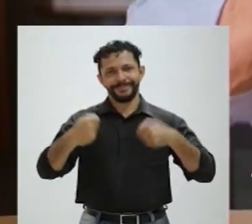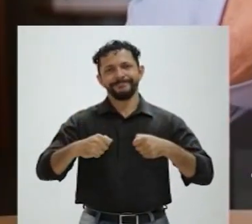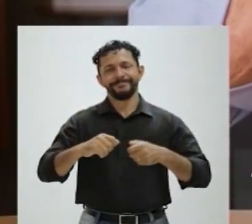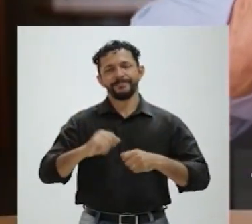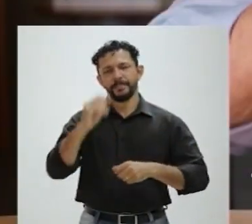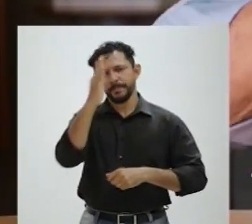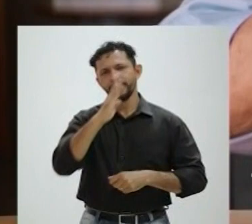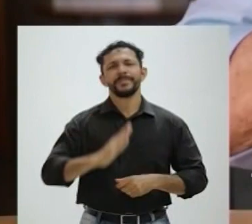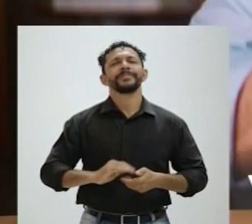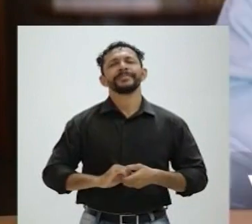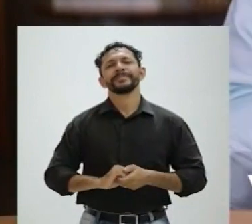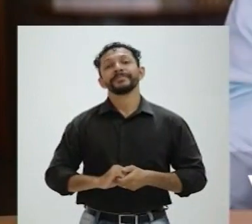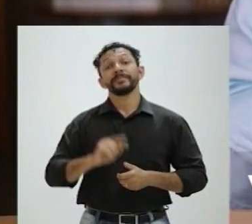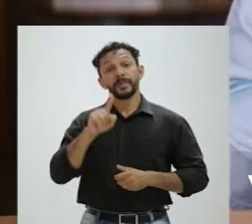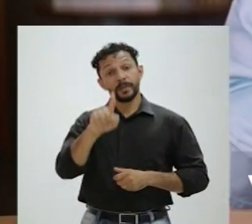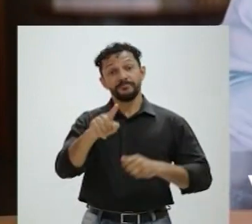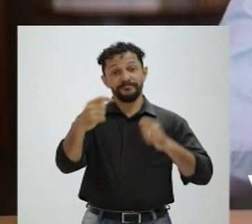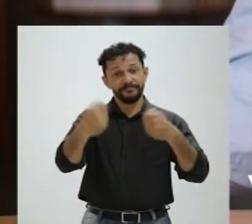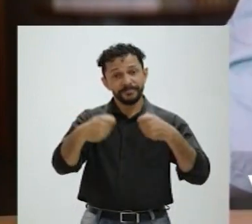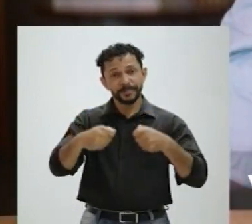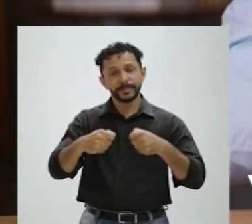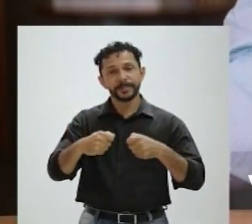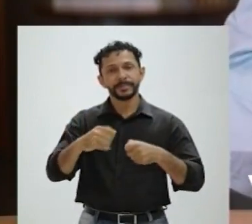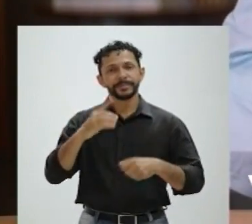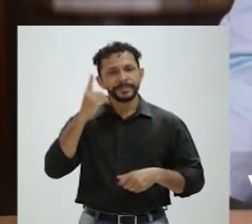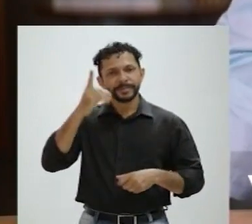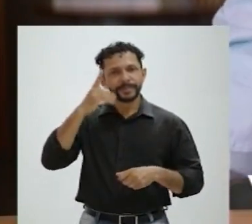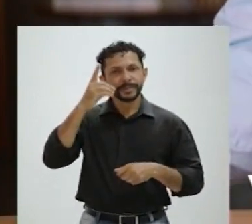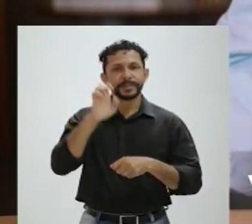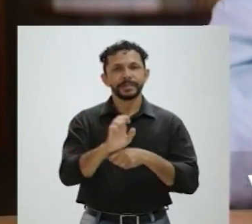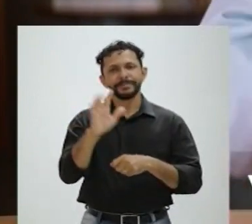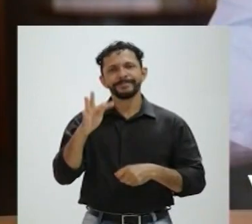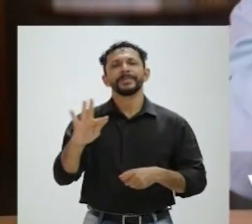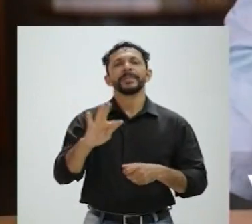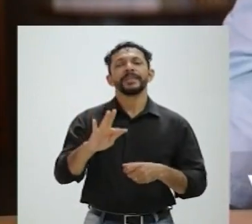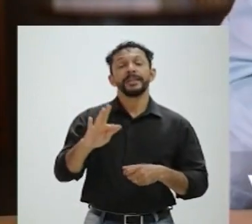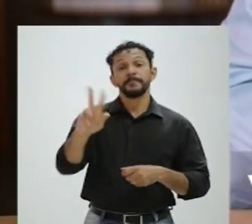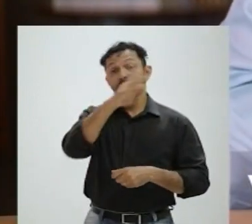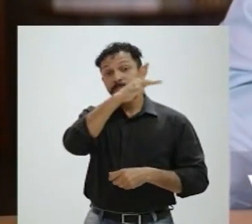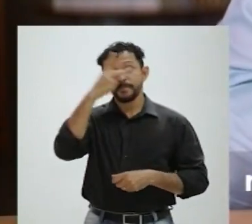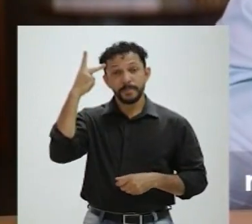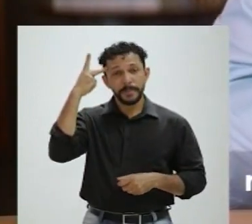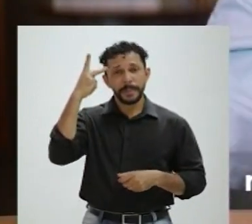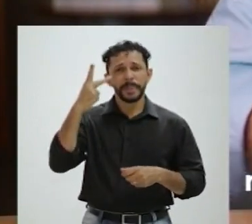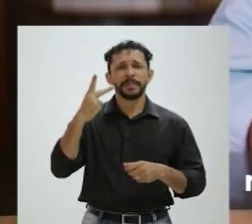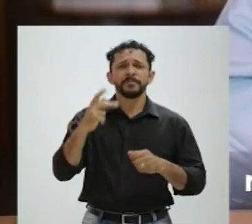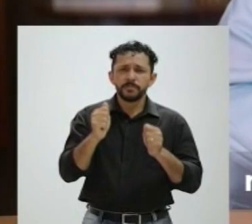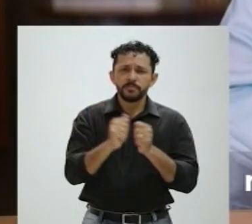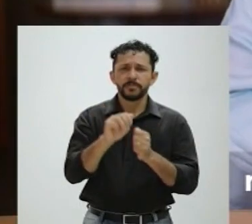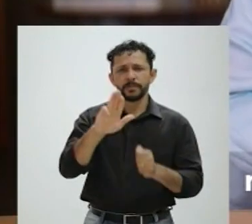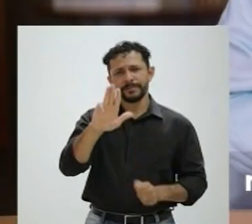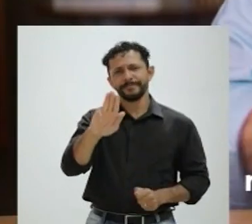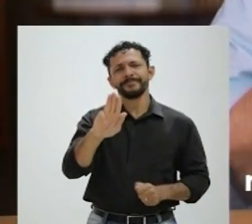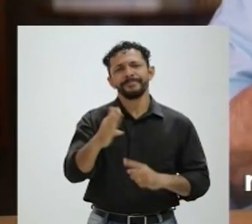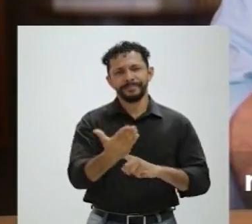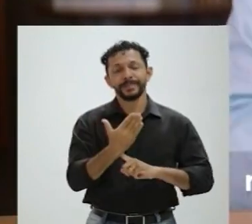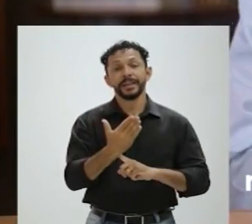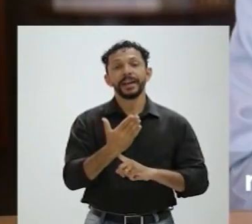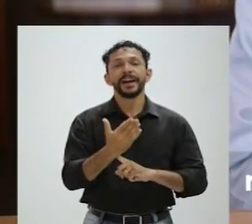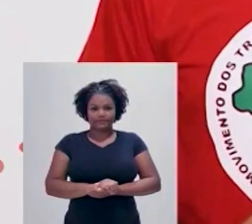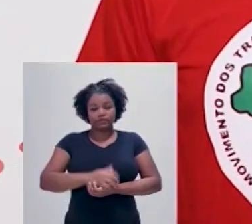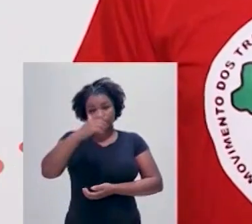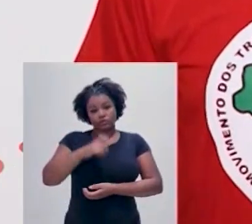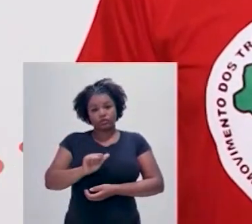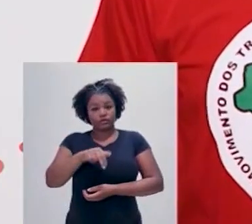nós precisamos fazer no Brasil, você precisa votar para deputados e deputadas, naquelas pessoas que jogam o time do...